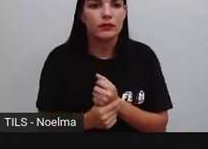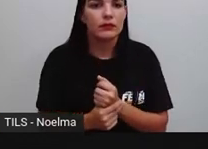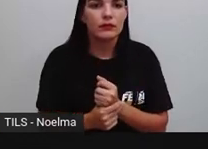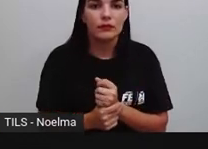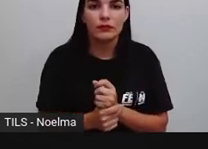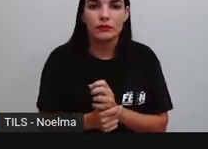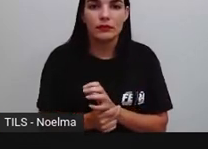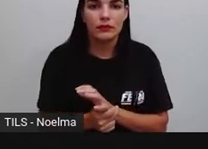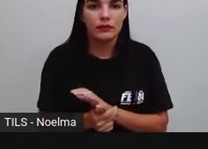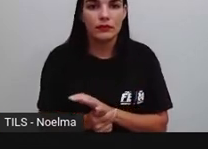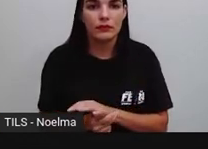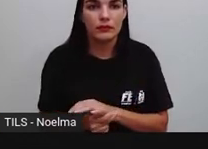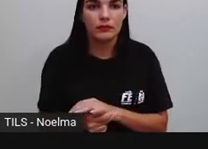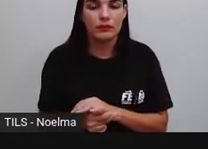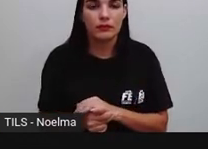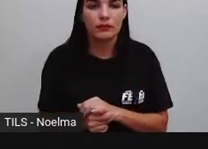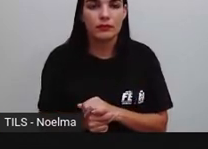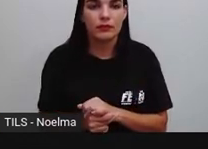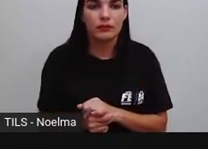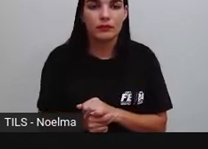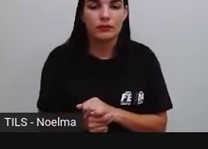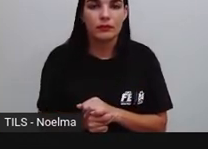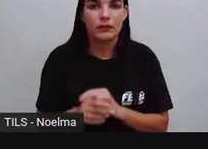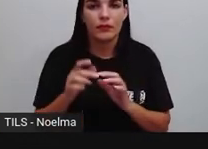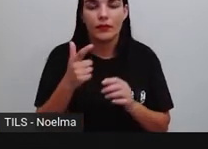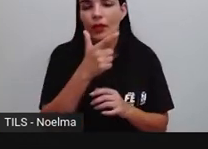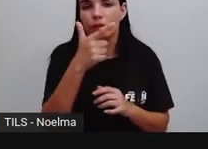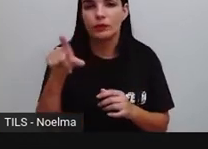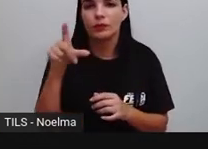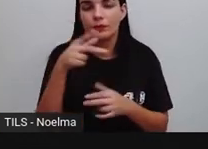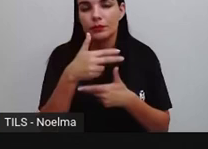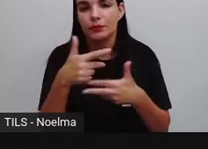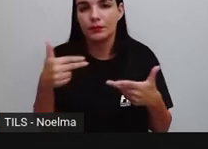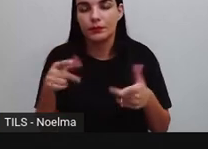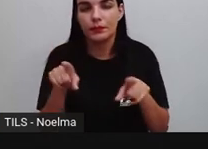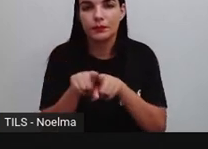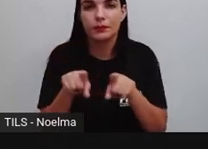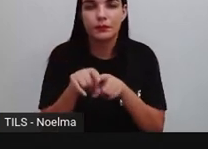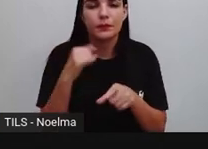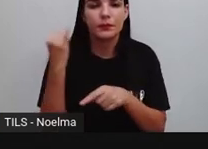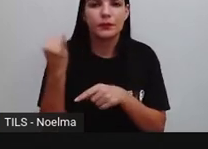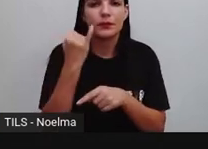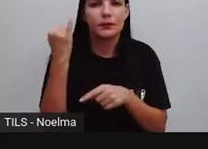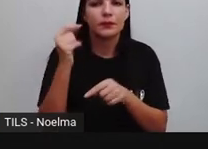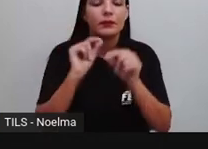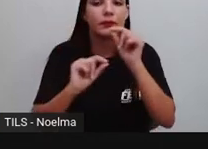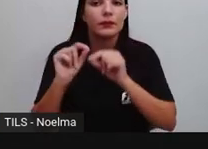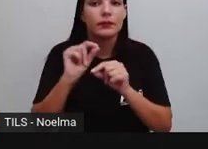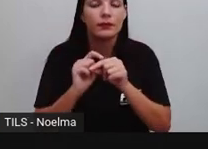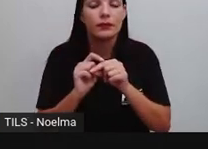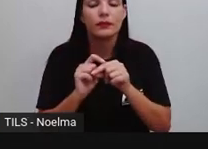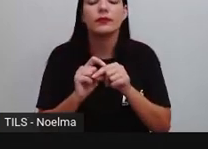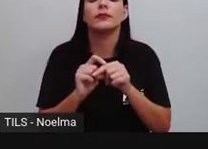é muito interessante, que talvez, não sei se vocês chegaram a observar isso, né? É sobre